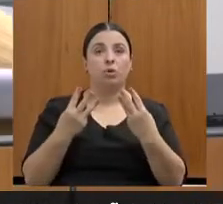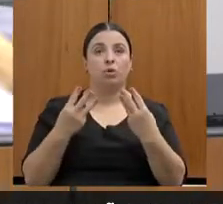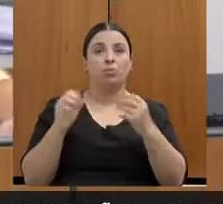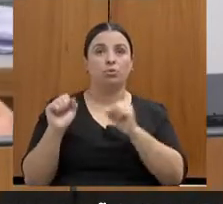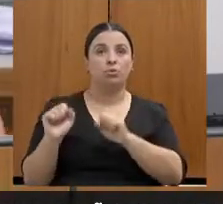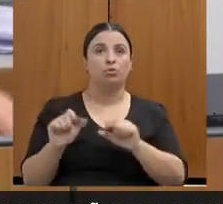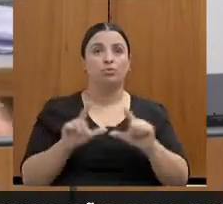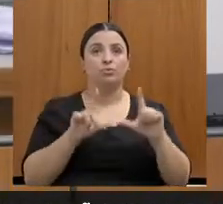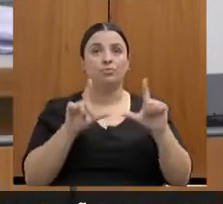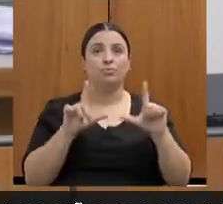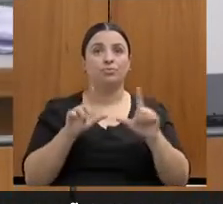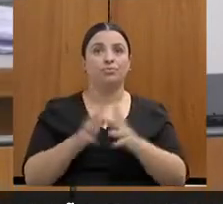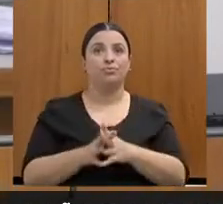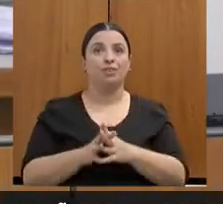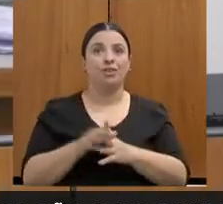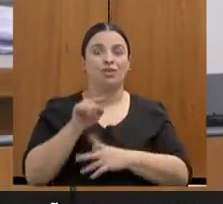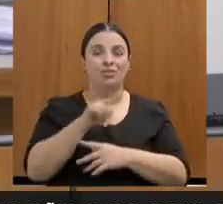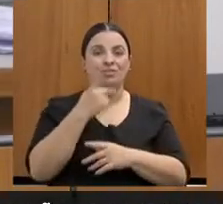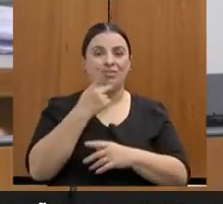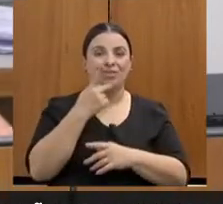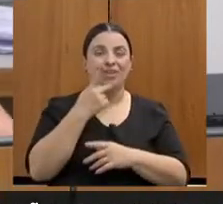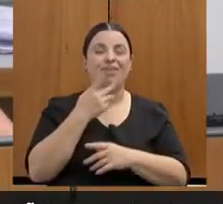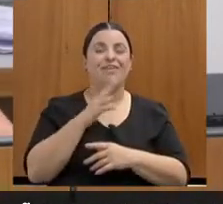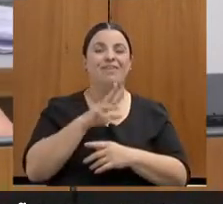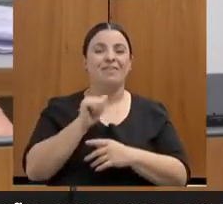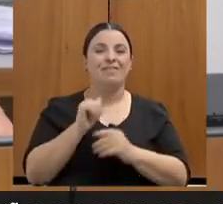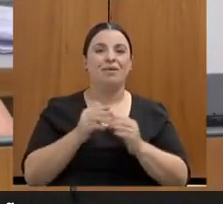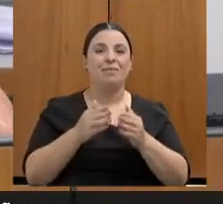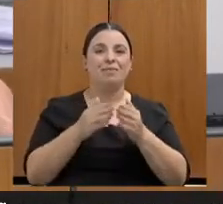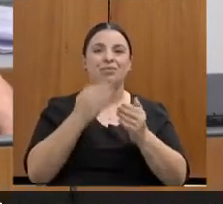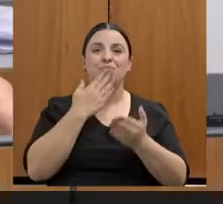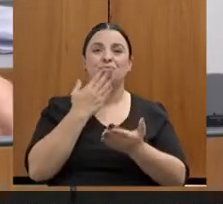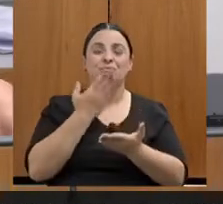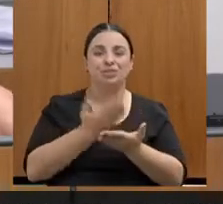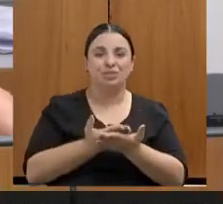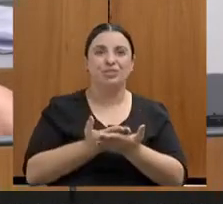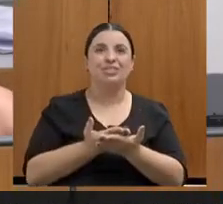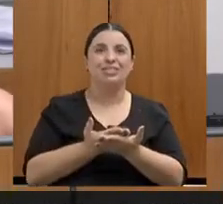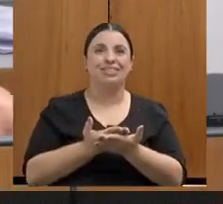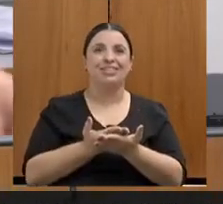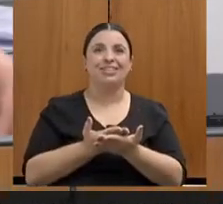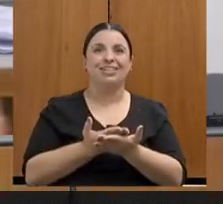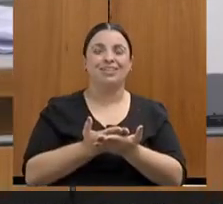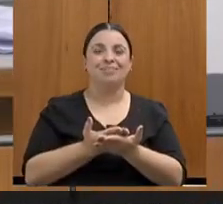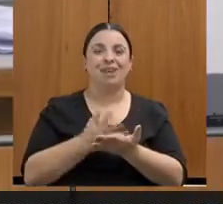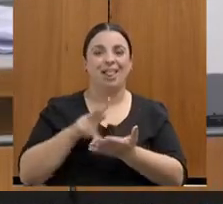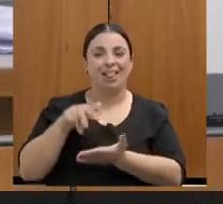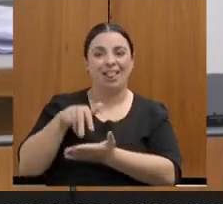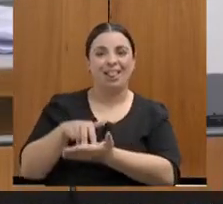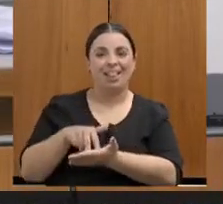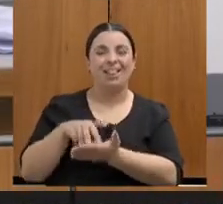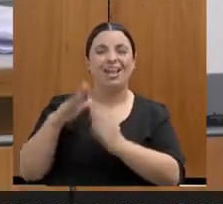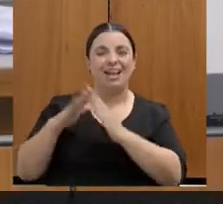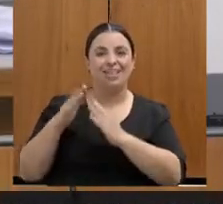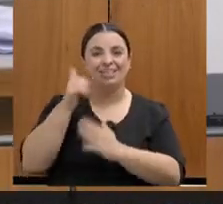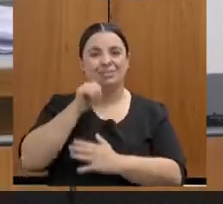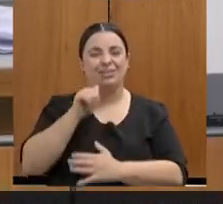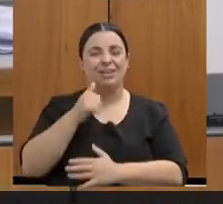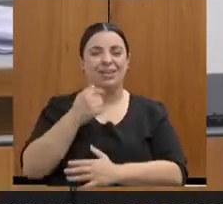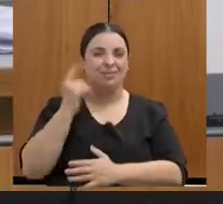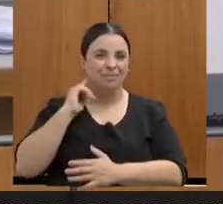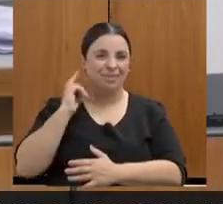A senhora já falou que vai fazer um requerimento para comparecer lá na Casa da Mulher Mineira, eu ia fazer o convite, a senhora avise que a gente faz questão de